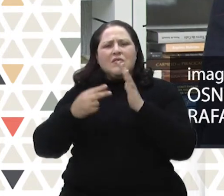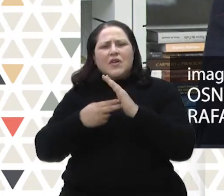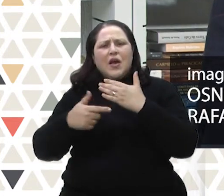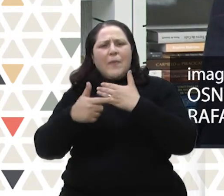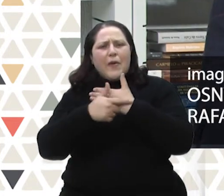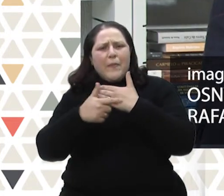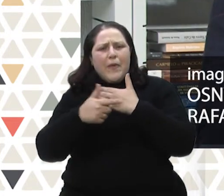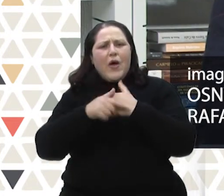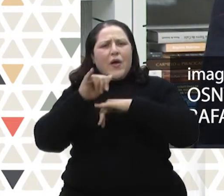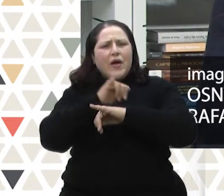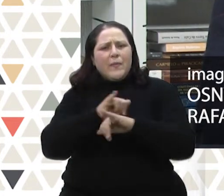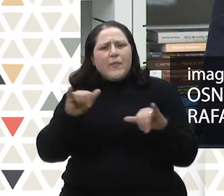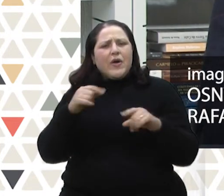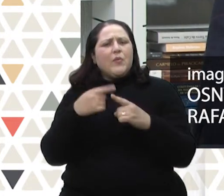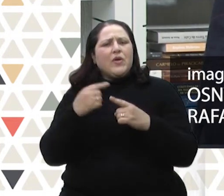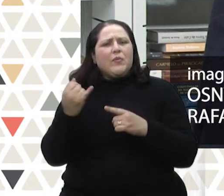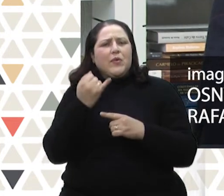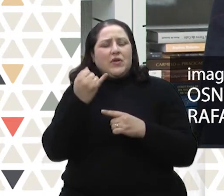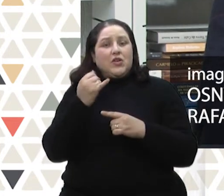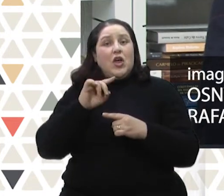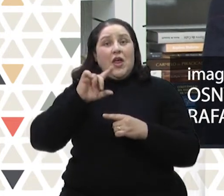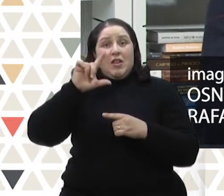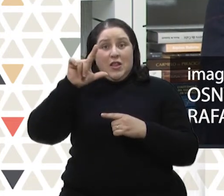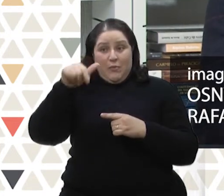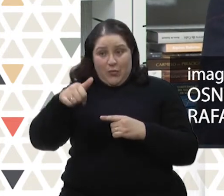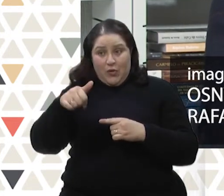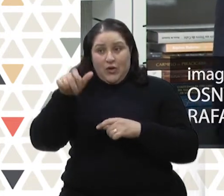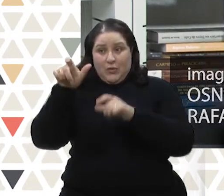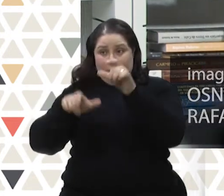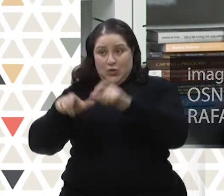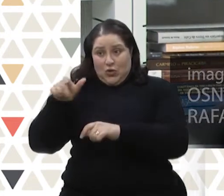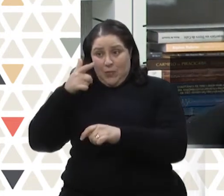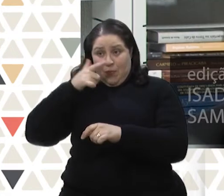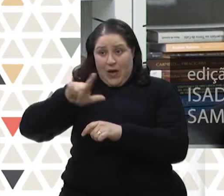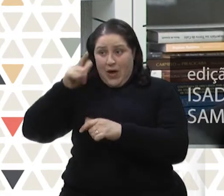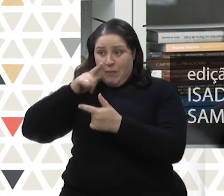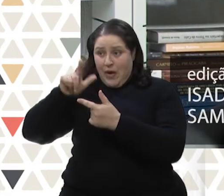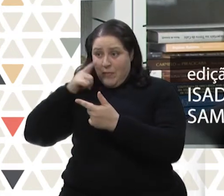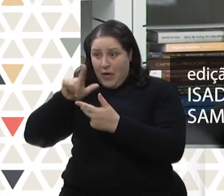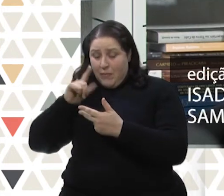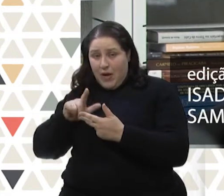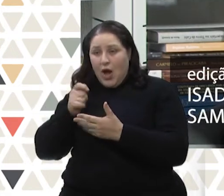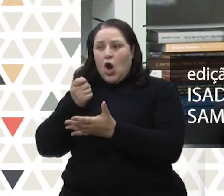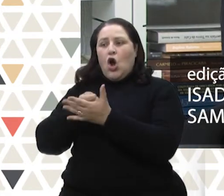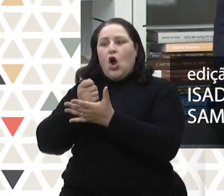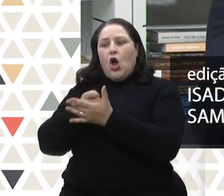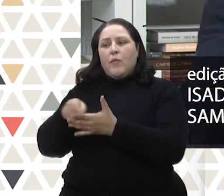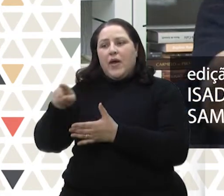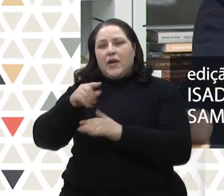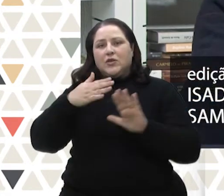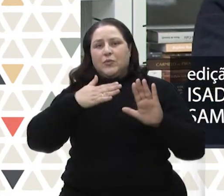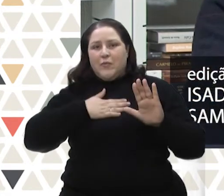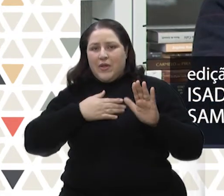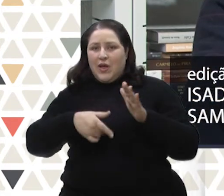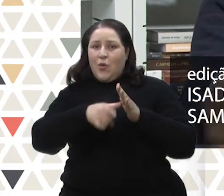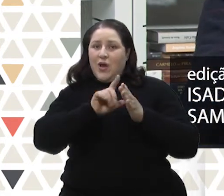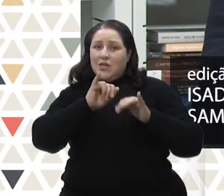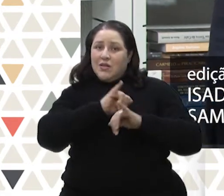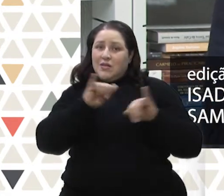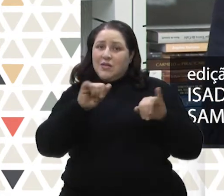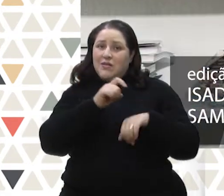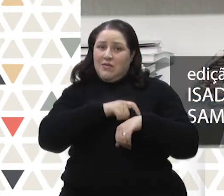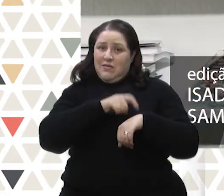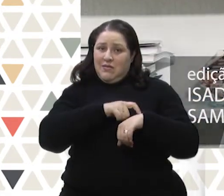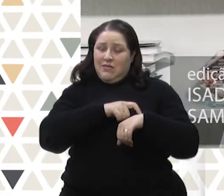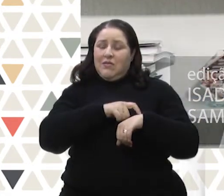É importante entender para que ela se presta. E, principalmente, é importante cobrar, posteriormente, dos candidatos eleitos, aquilo que foi posto em campanha.